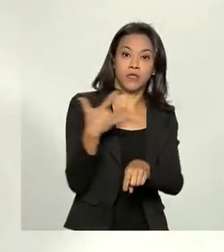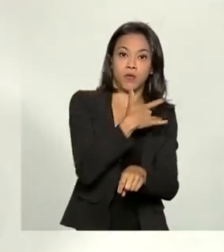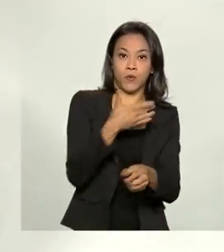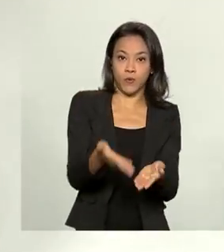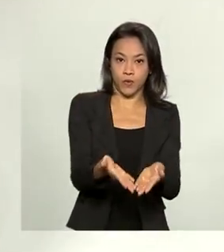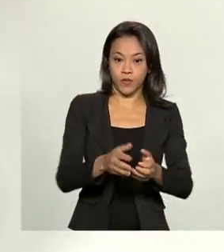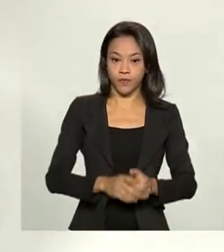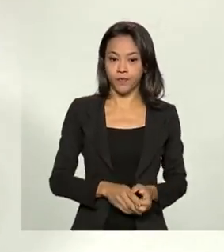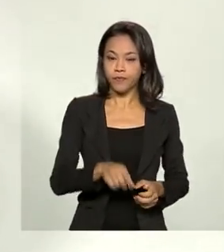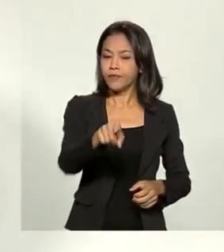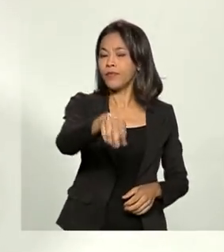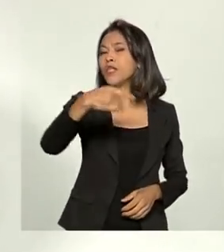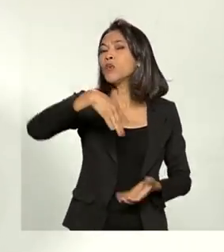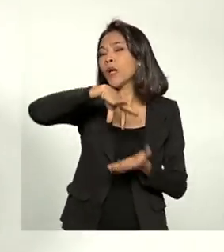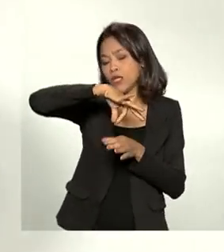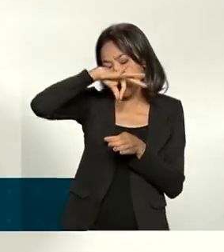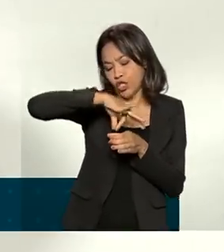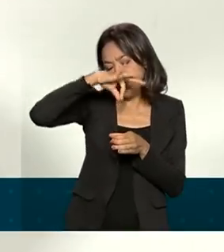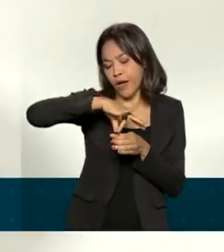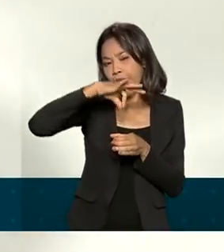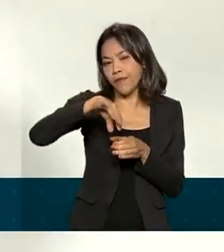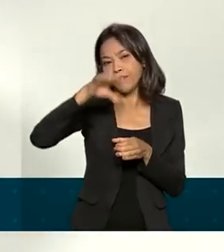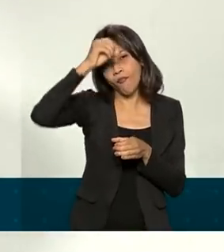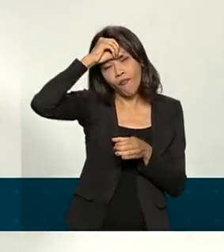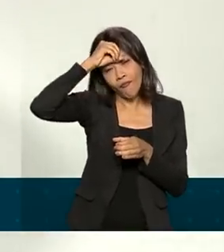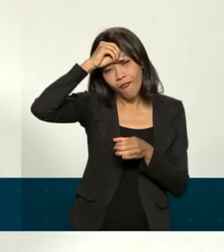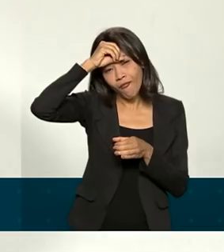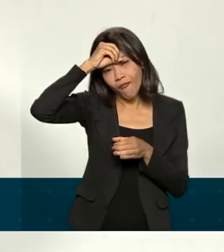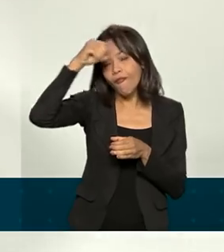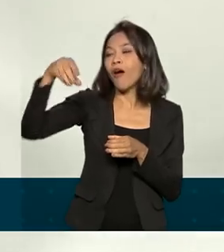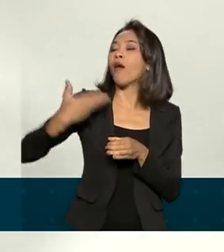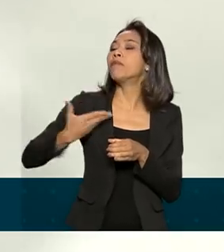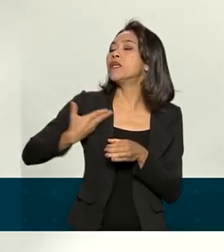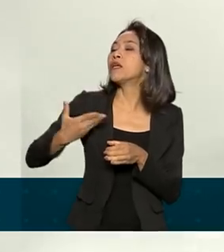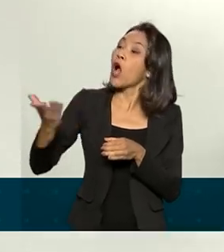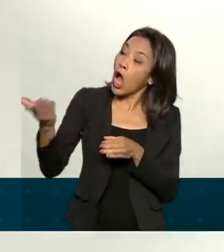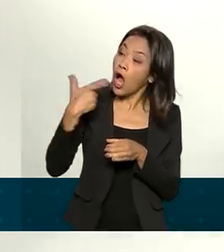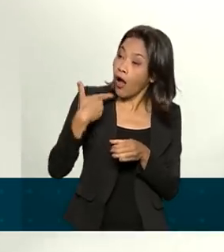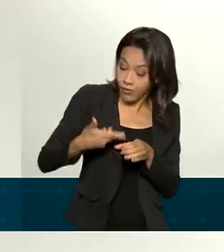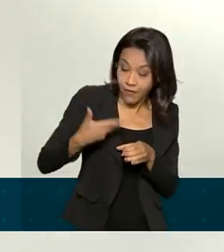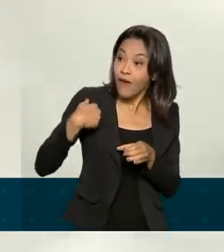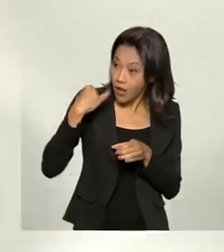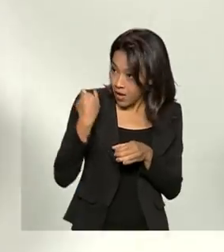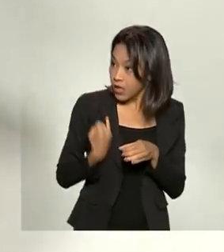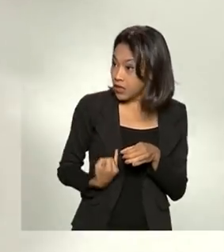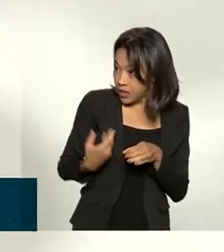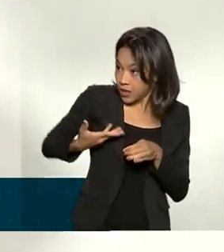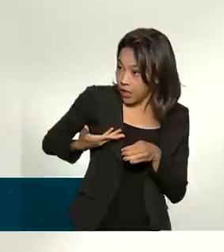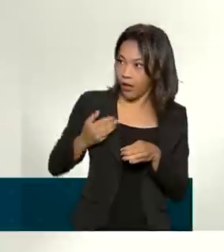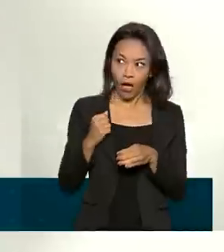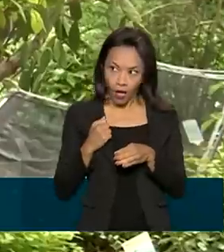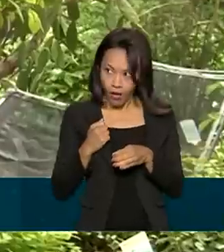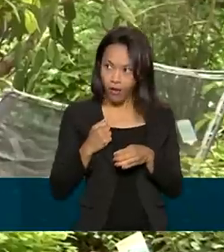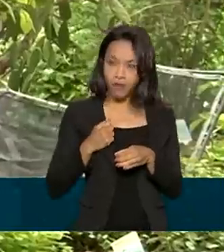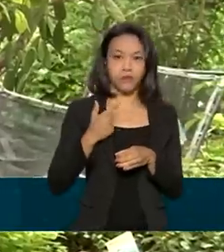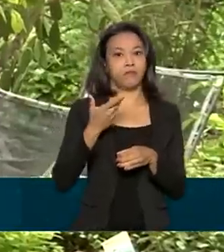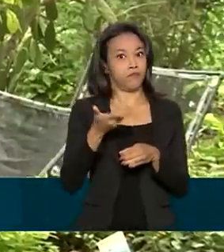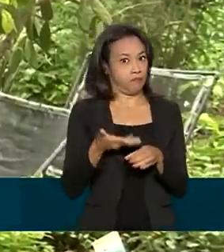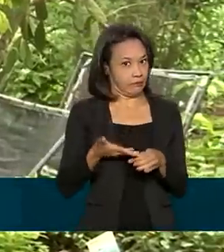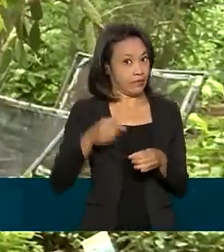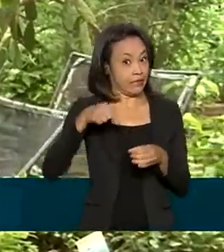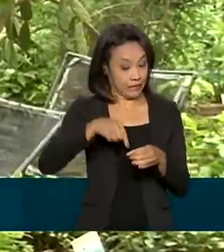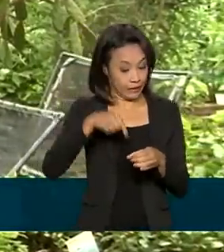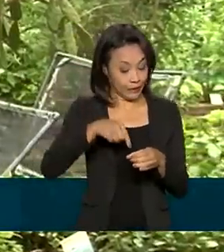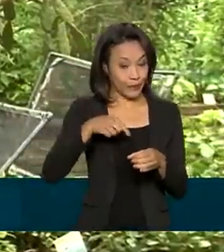Quem nunca tomou um chazinho inocente indicado por uma amiga com a promessa de emagrecer sem dieta? Isso